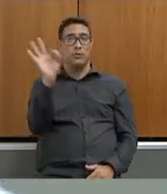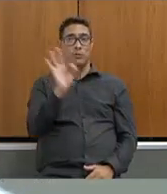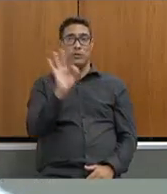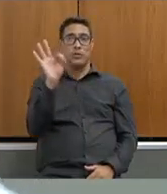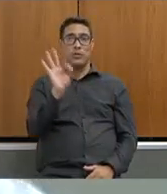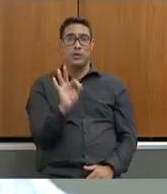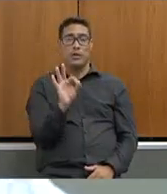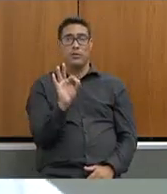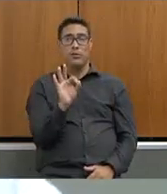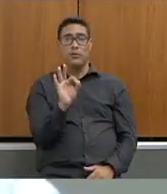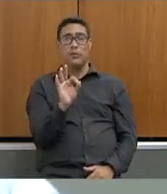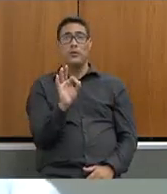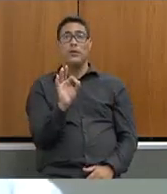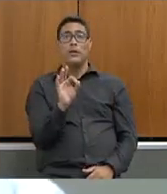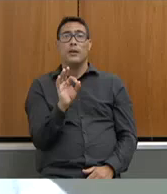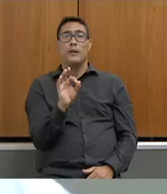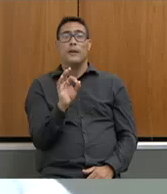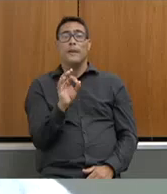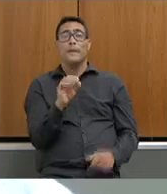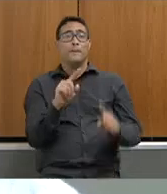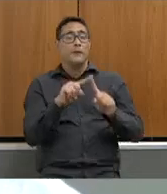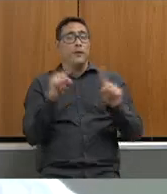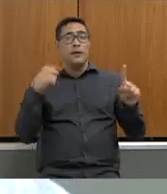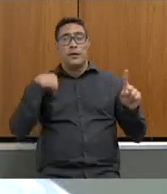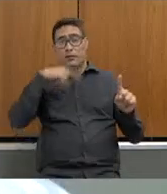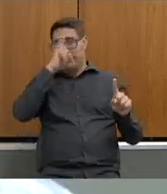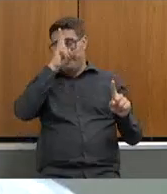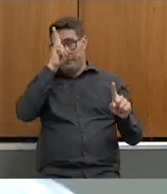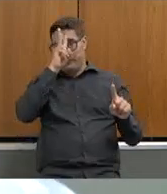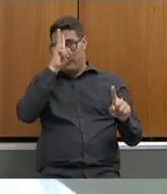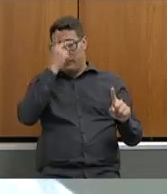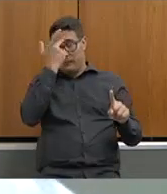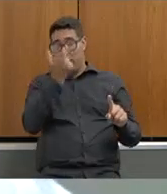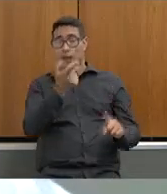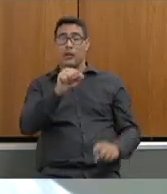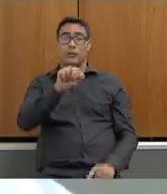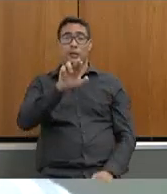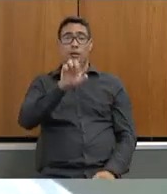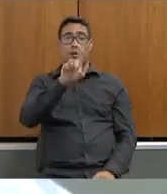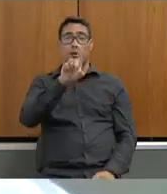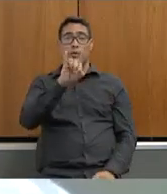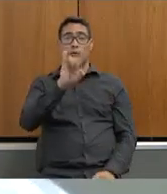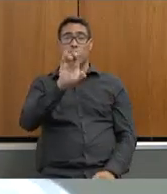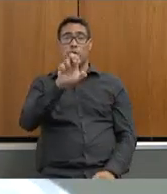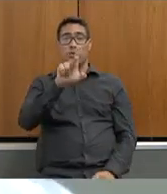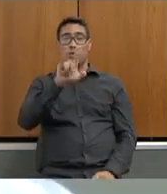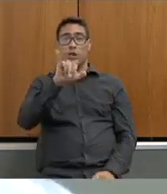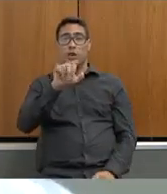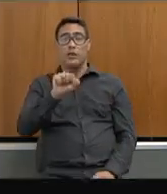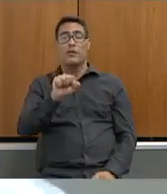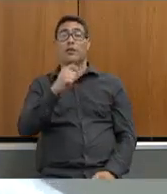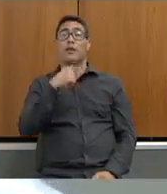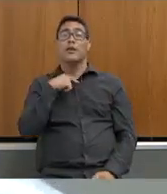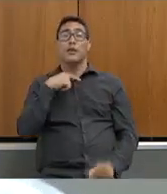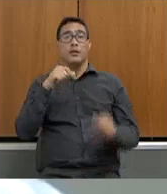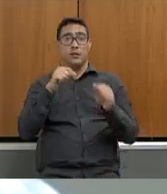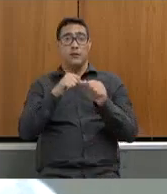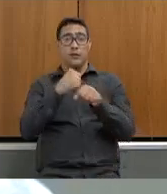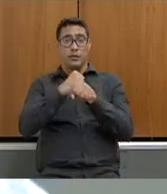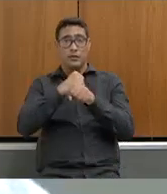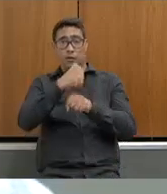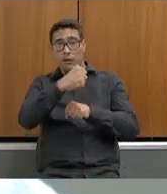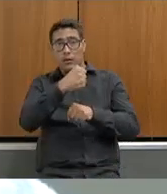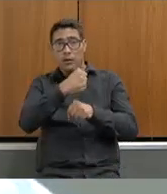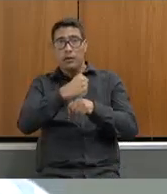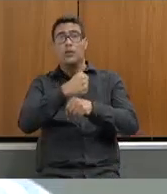então isso me faz lembrar as audiências ou assembleia fiscalista que nós realizamos no ano passado